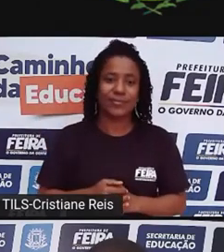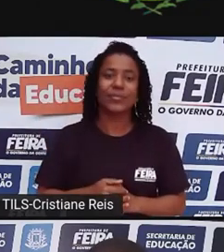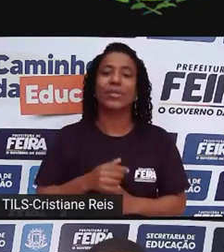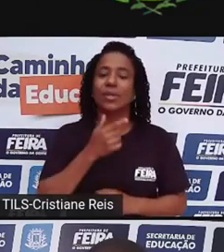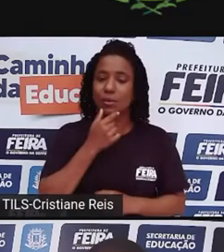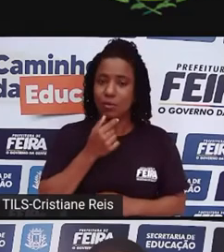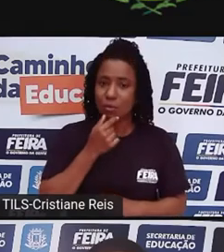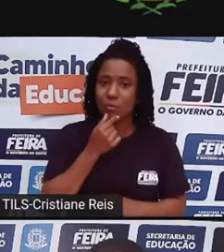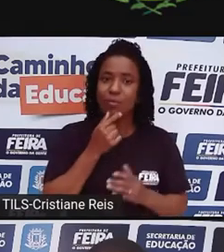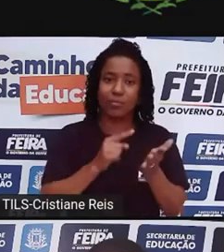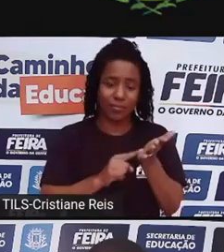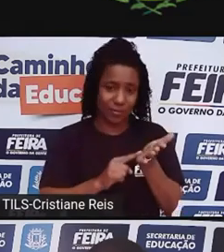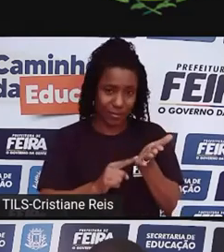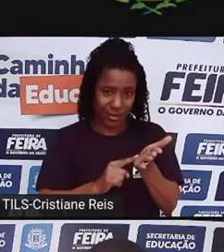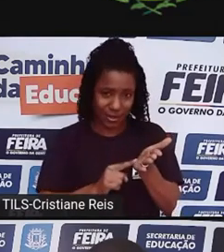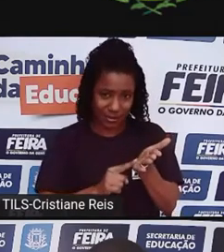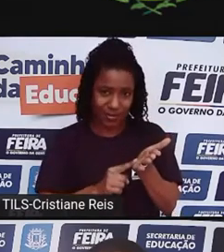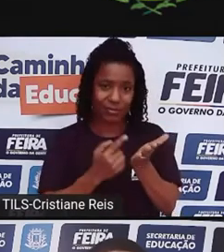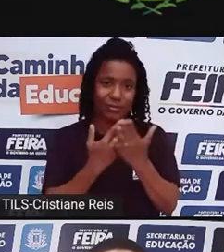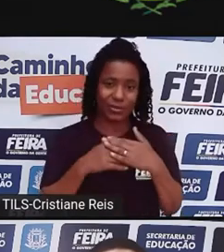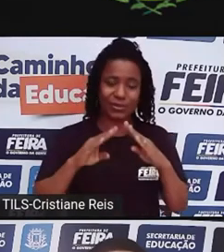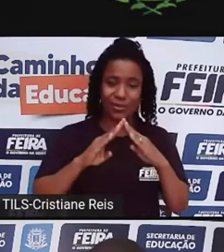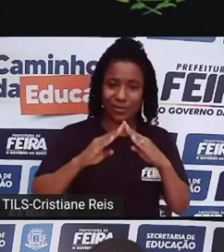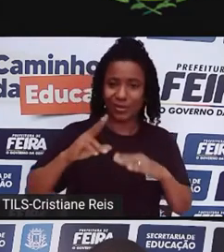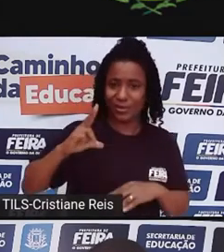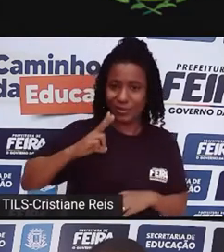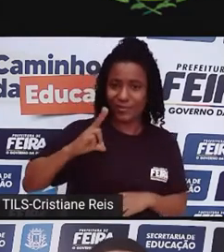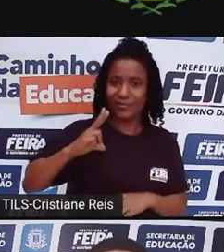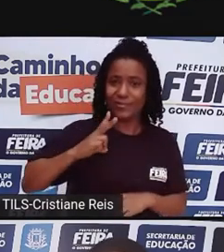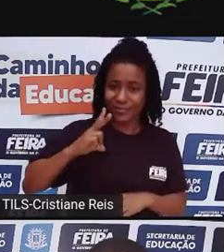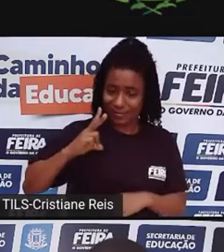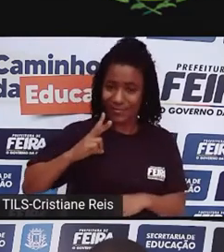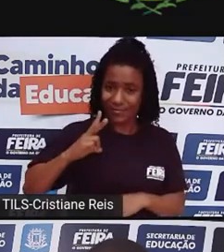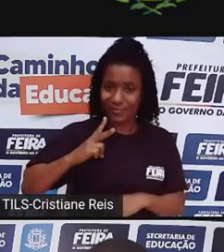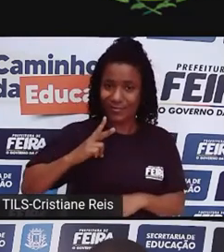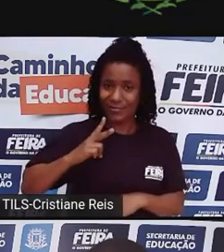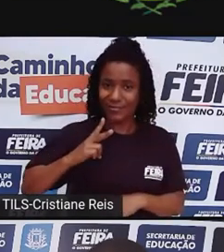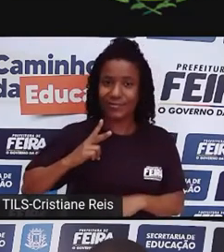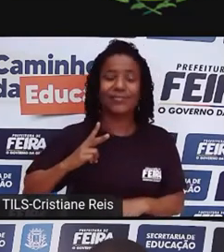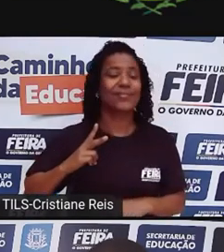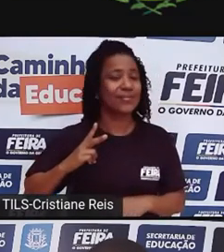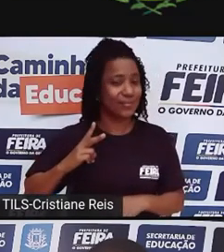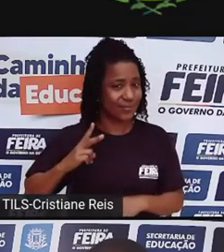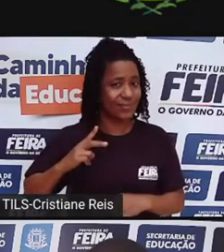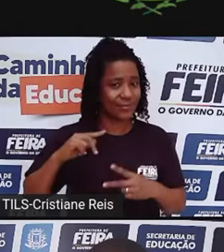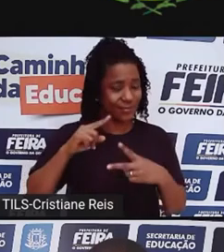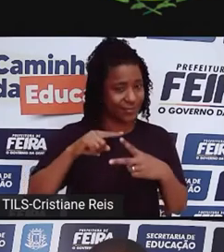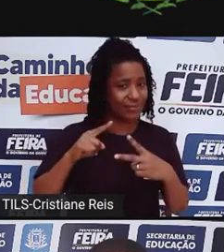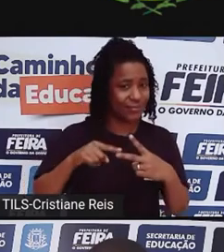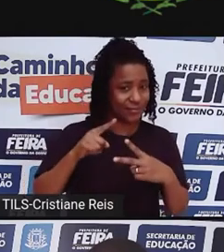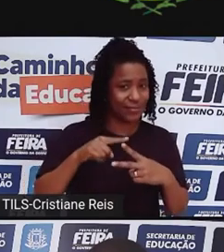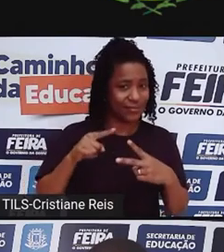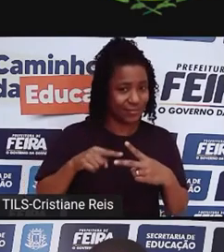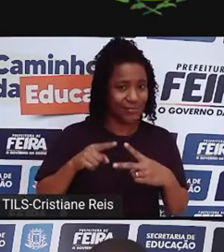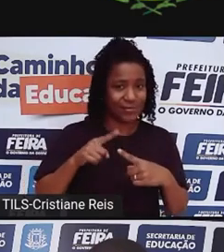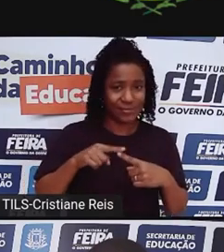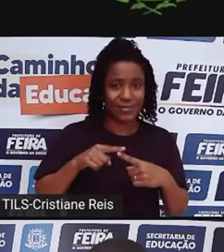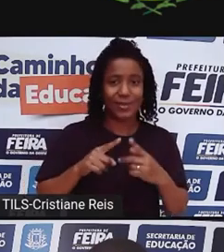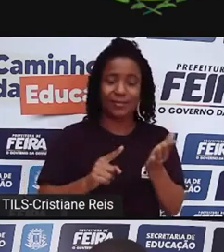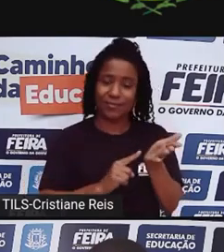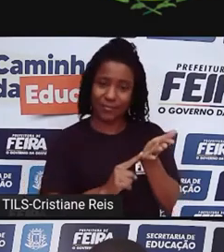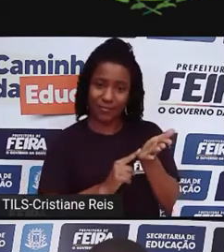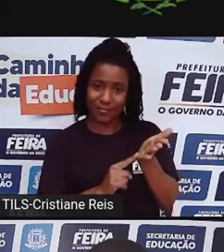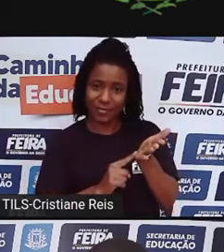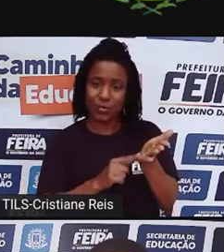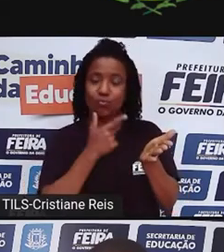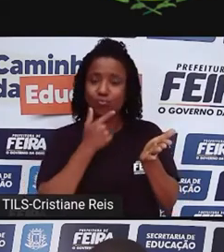homem branco saído de uma escola privada, não isso? Só aí você já traz dois marcadores importantes. A branquitude, que você se reconhece como